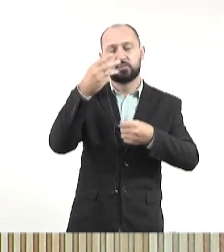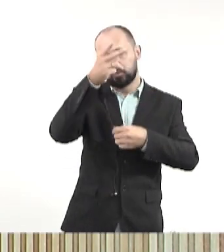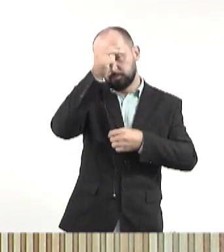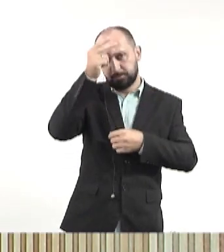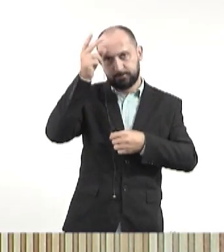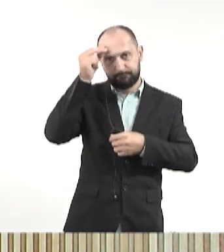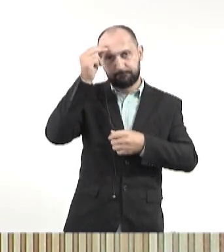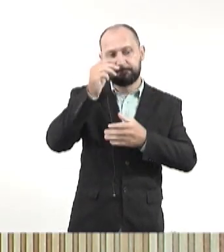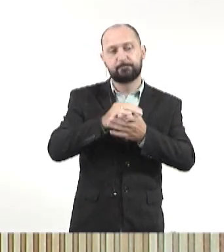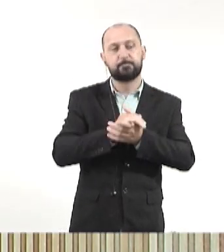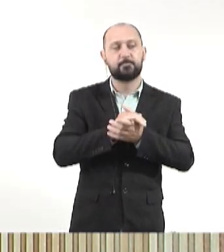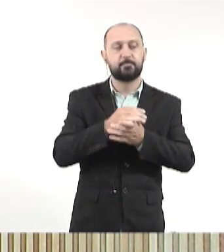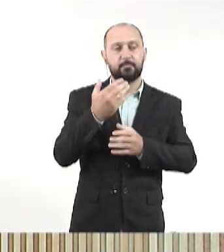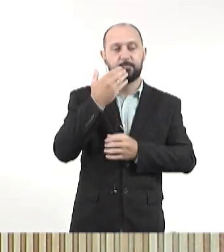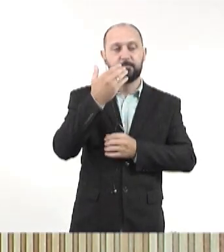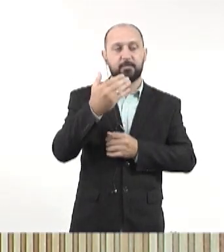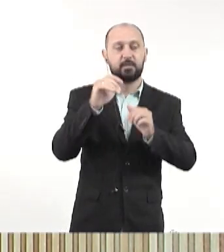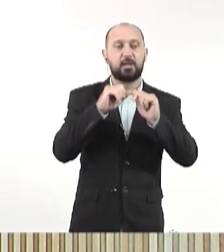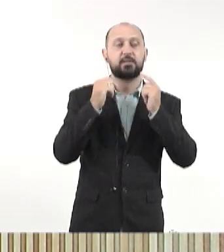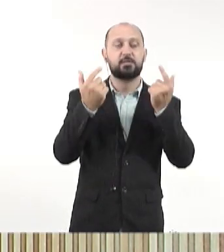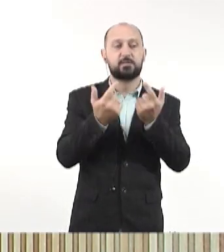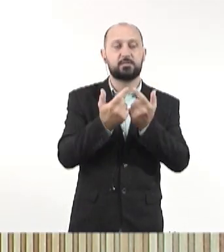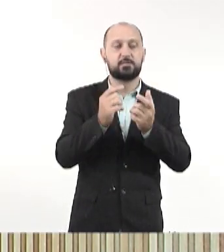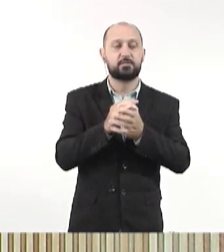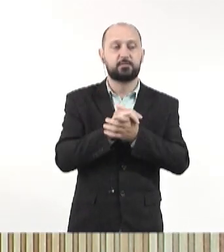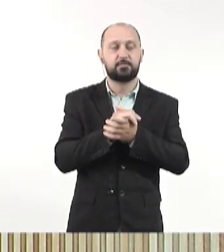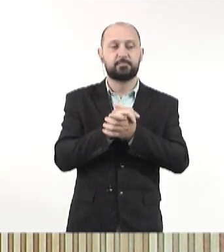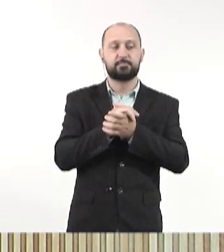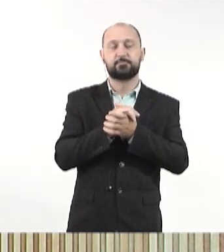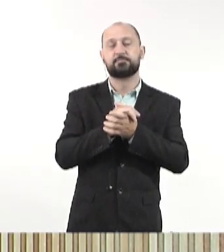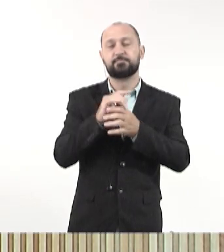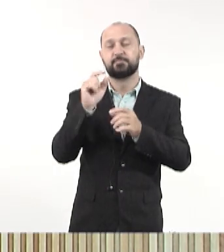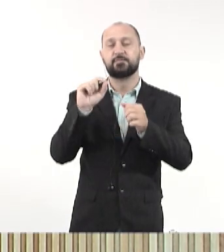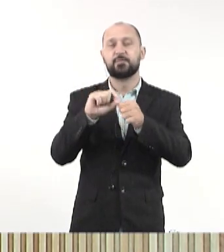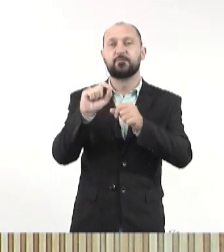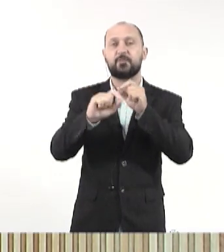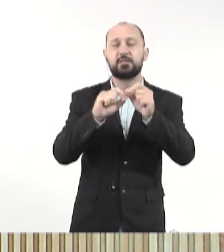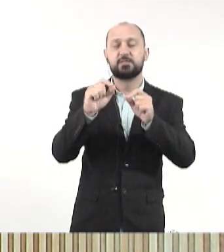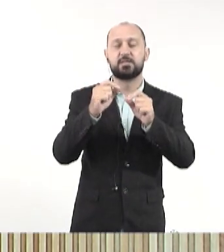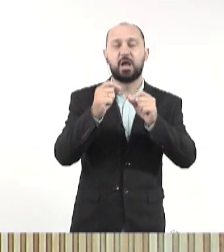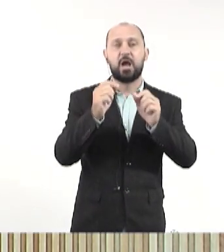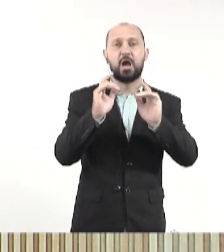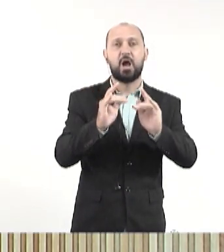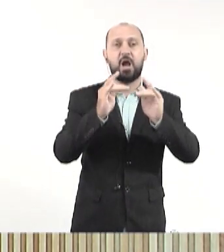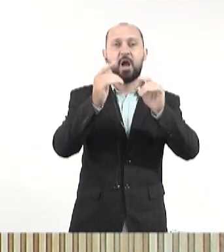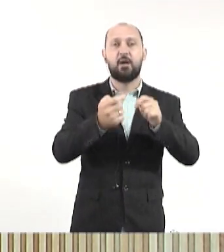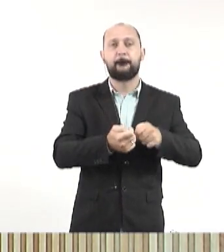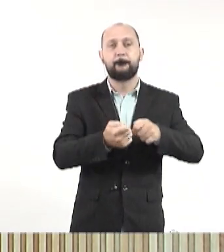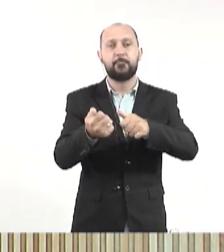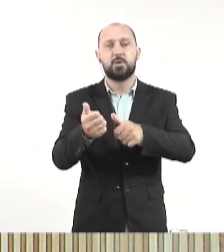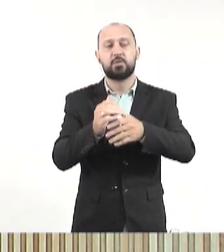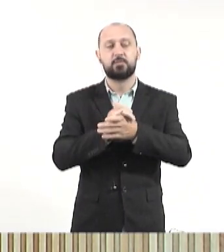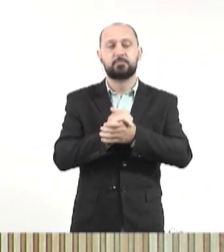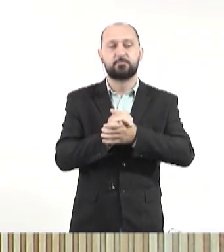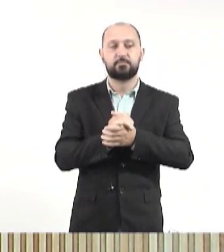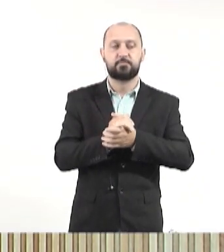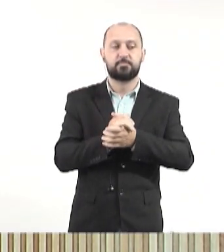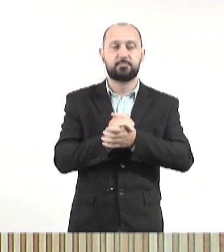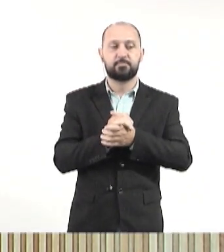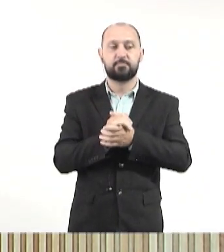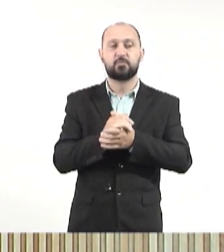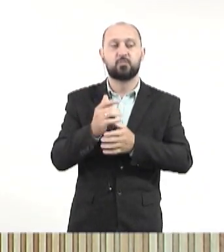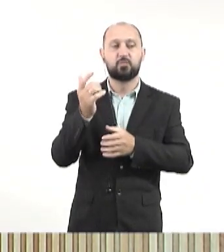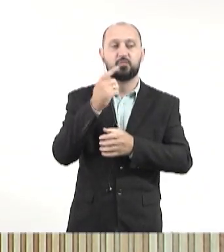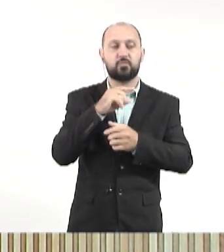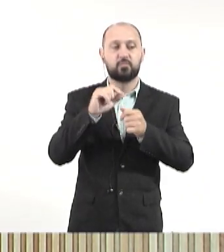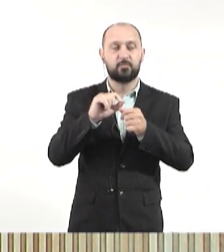município, pediu à Assembleia Legislativa, então, autorização para poder fazer a doação desse imóvel, para que essa escola municipal